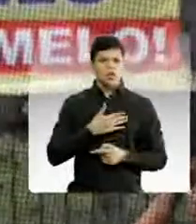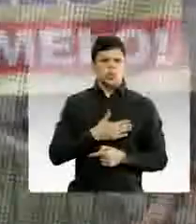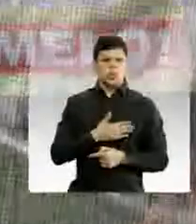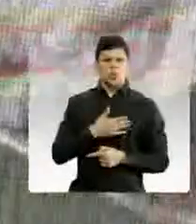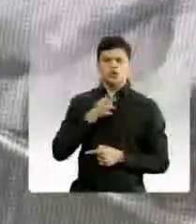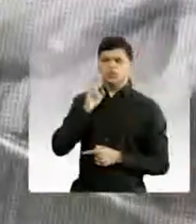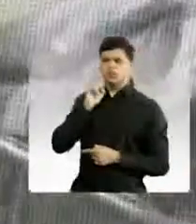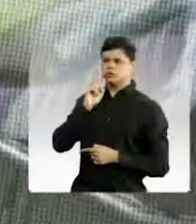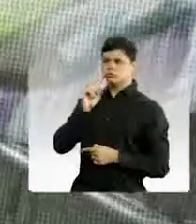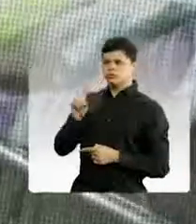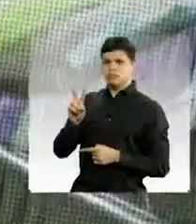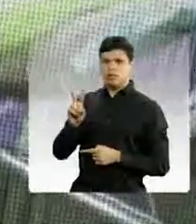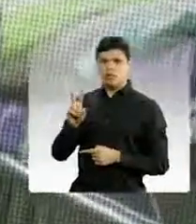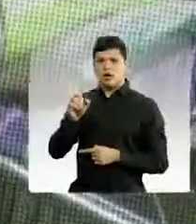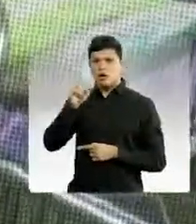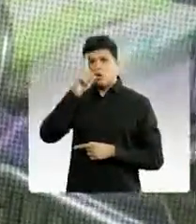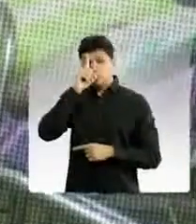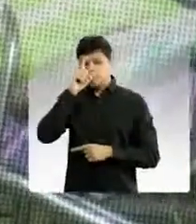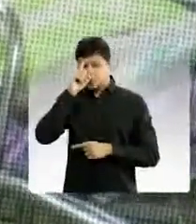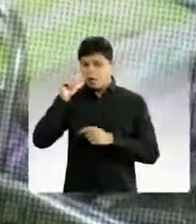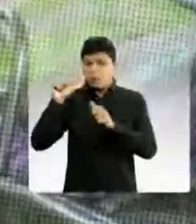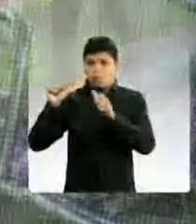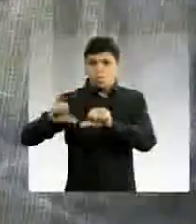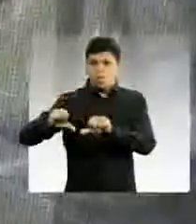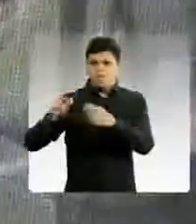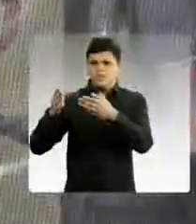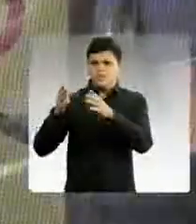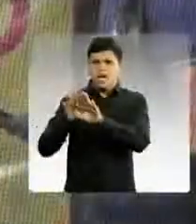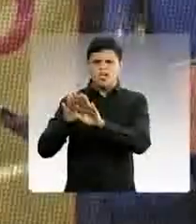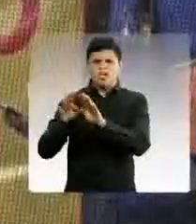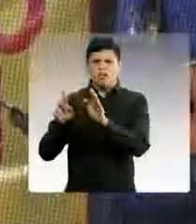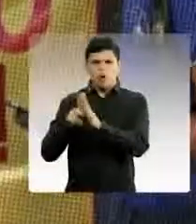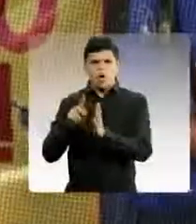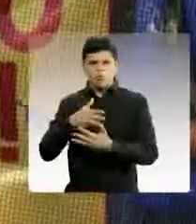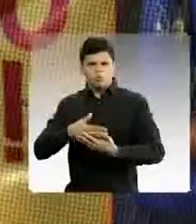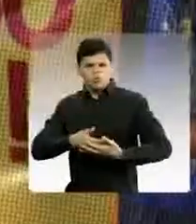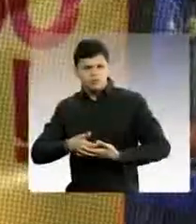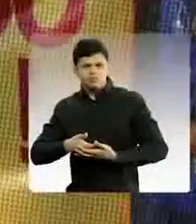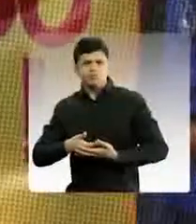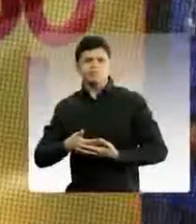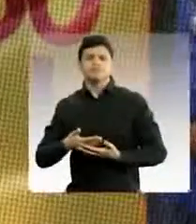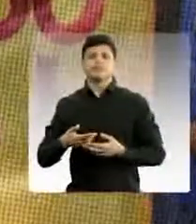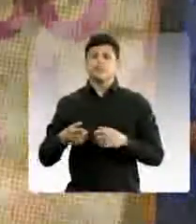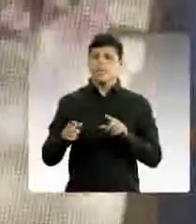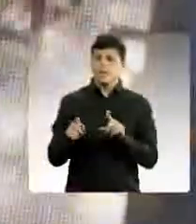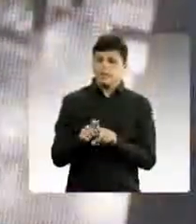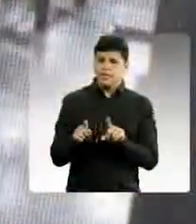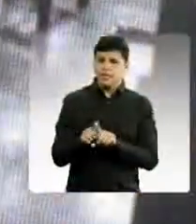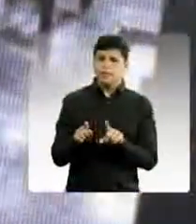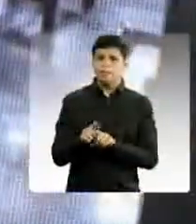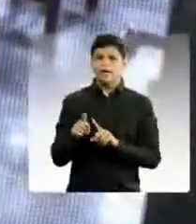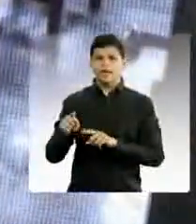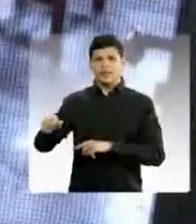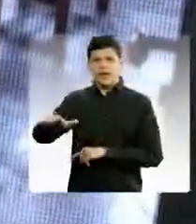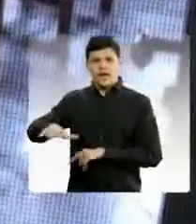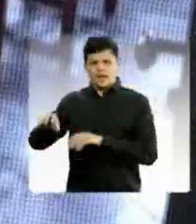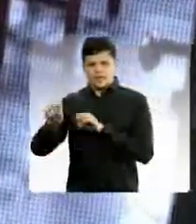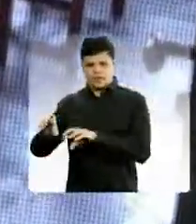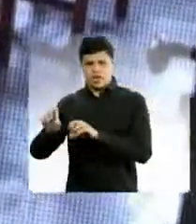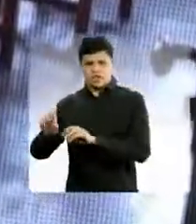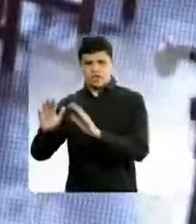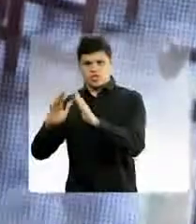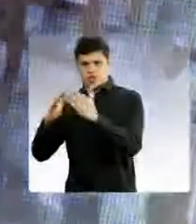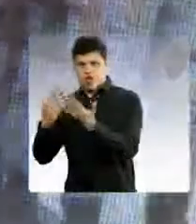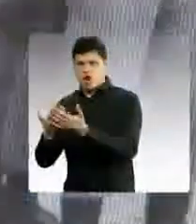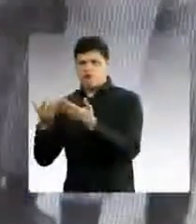porque não gosto de ver a destruição dos nossos hospitais, caíques, caínes. Também da nossa rede de